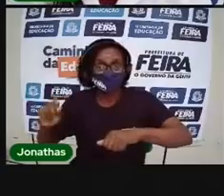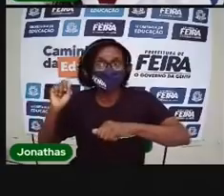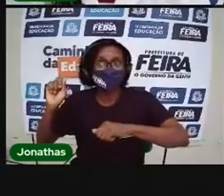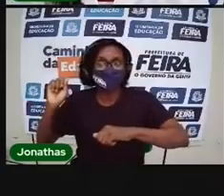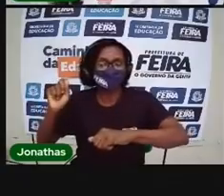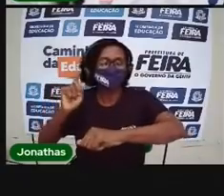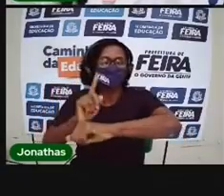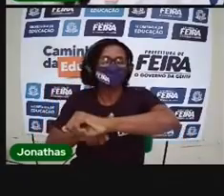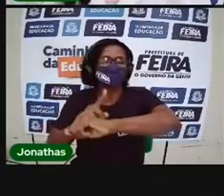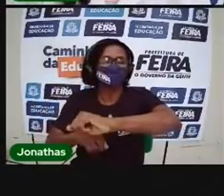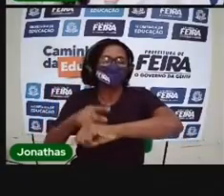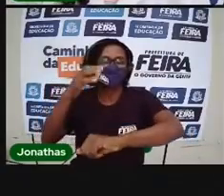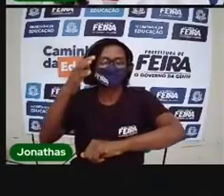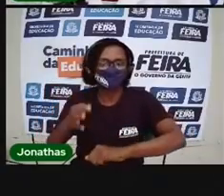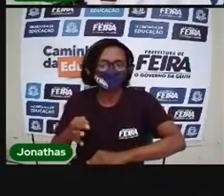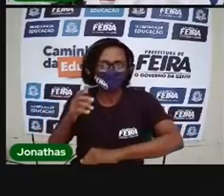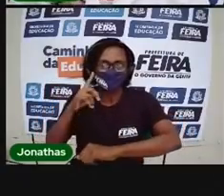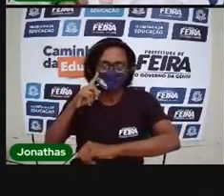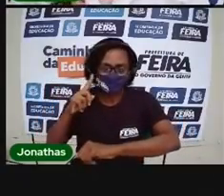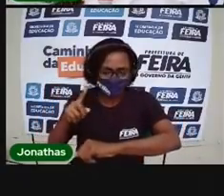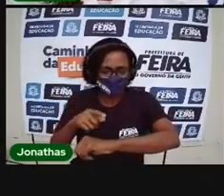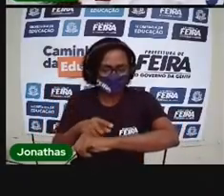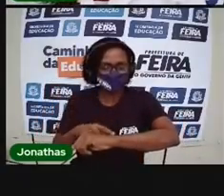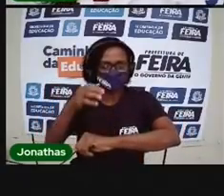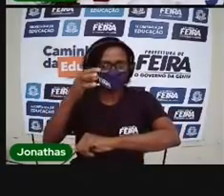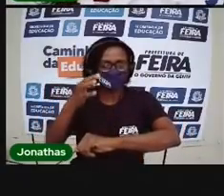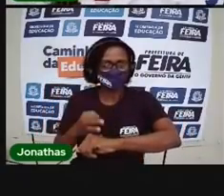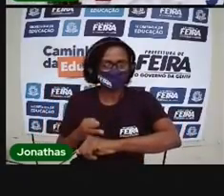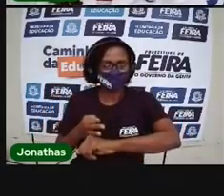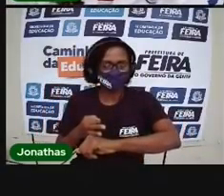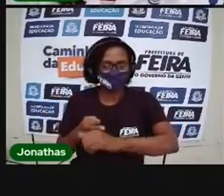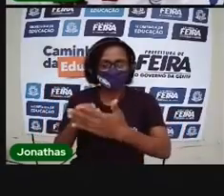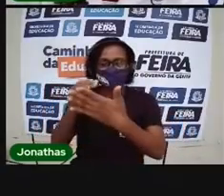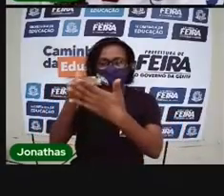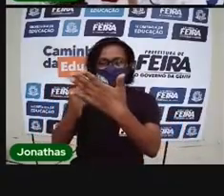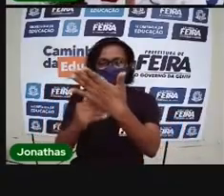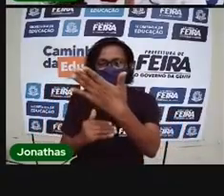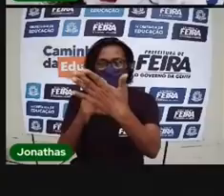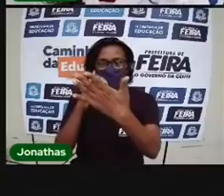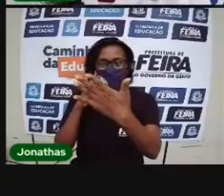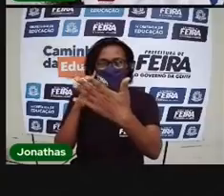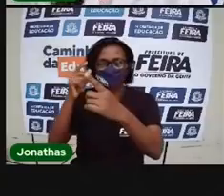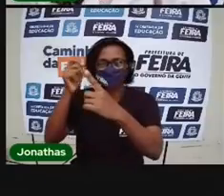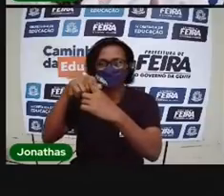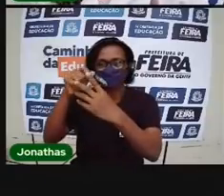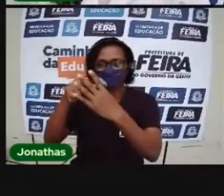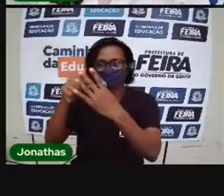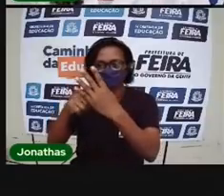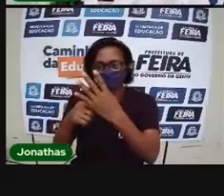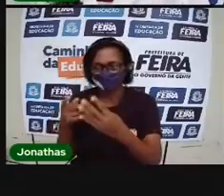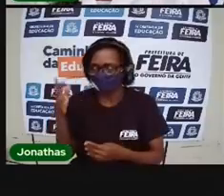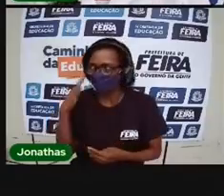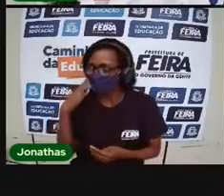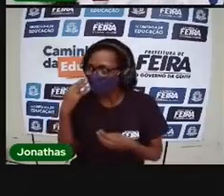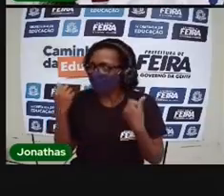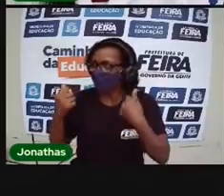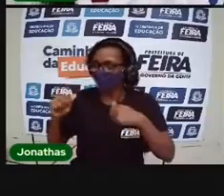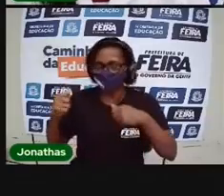gente observar as horas e o calendário. Vamos continuar a nossa aula, não acabou não.